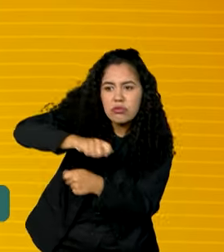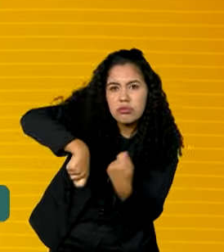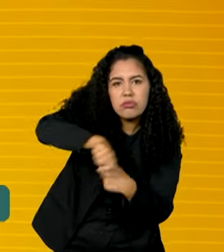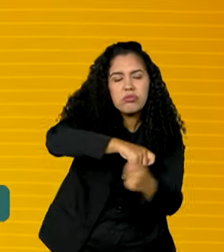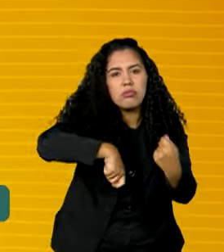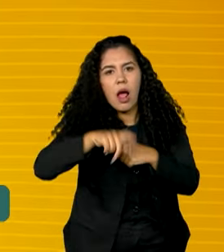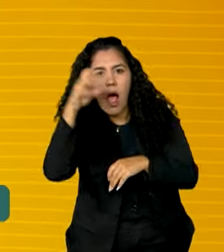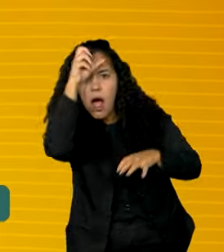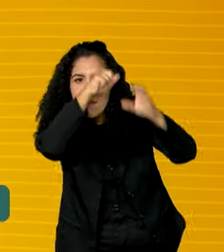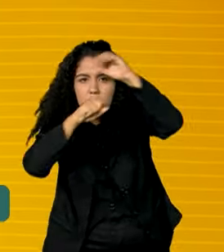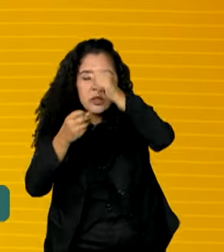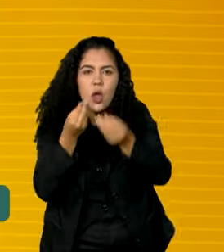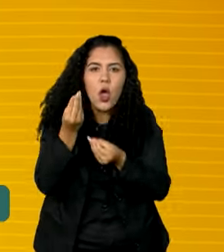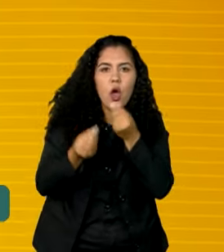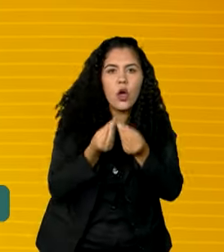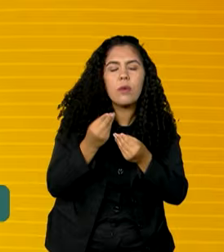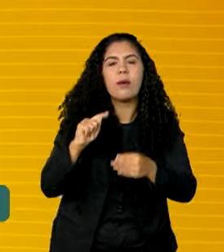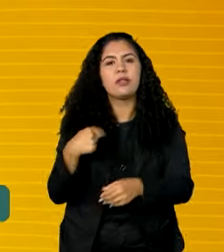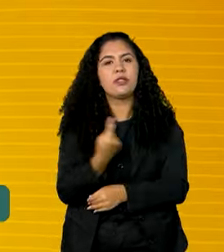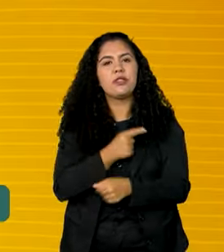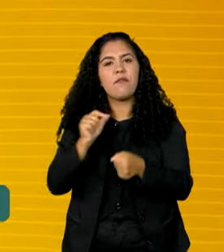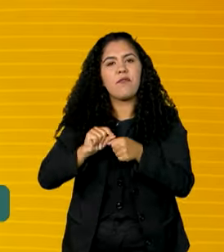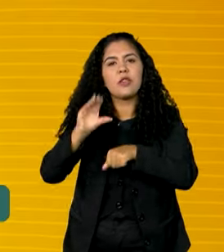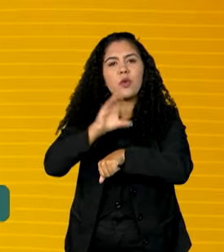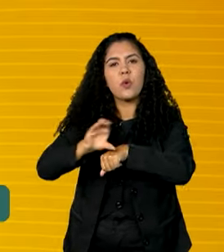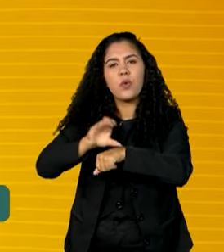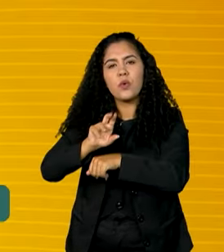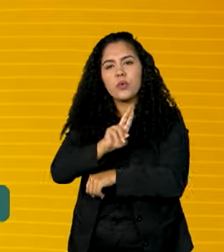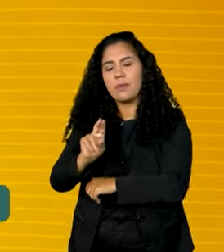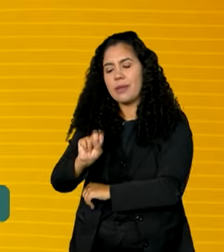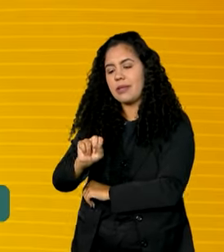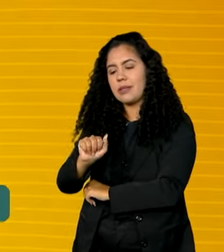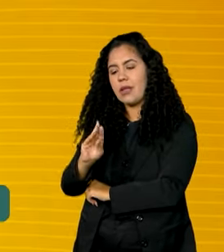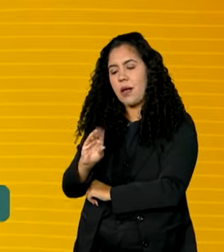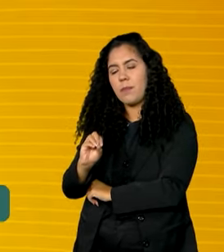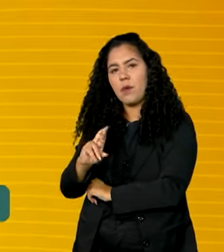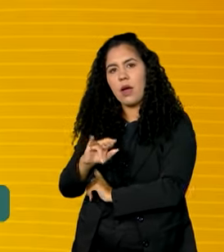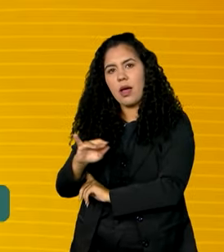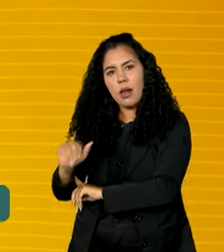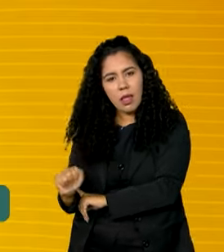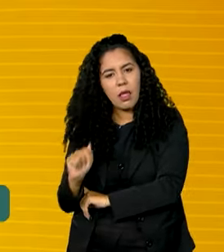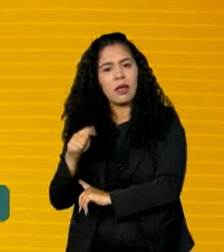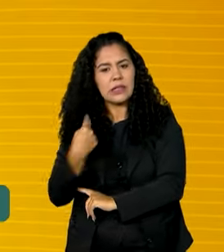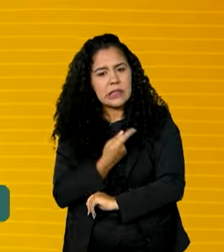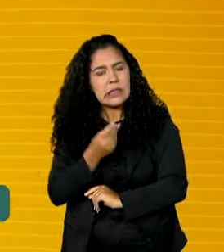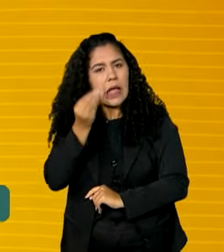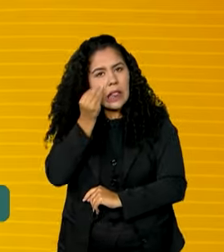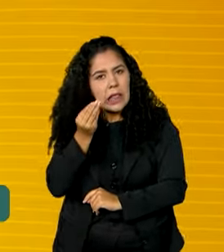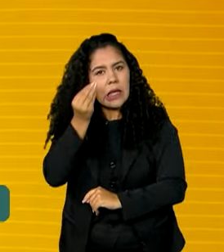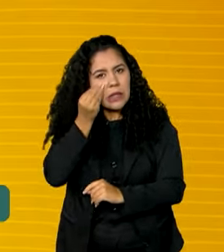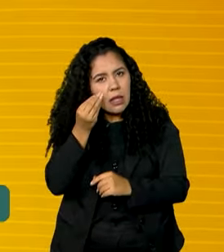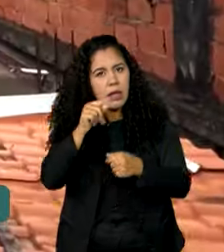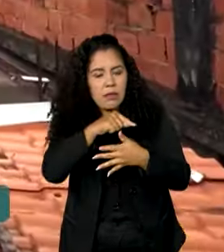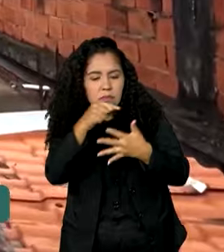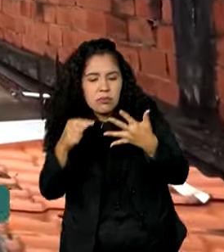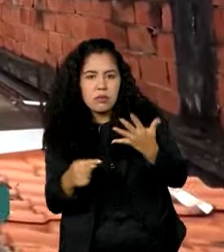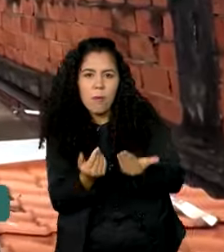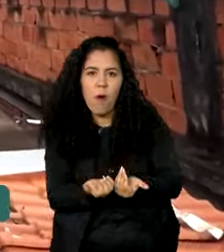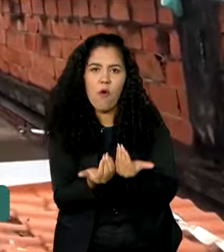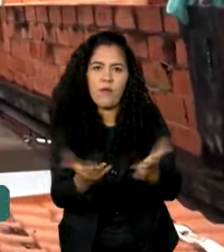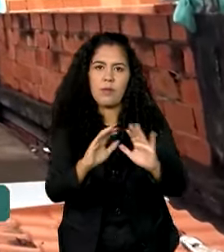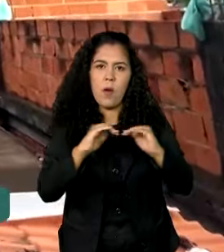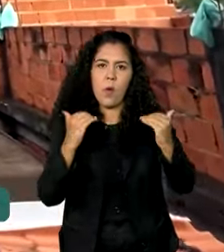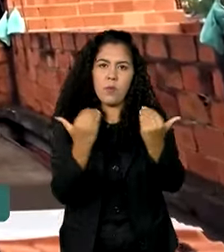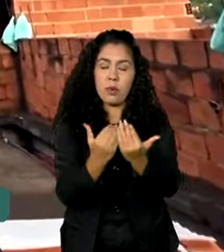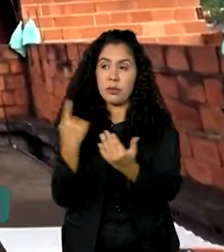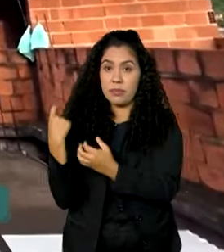o curso de saboaria, né? Então assim, a gente tenta fazer várias coisas com a comunidade. Outra